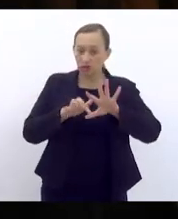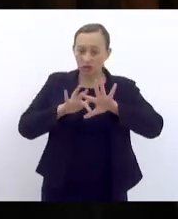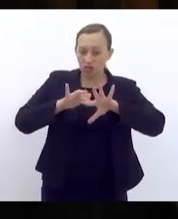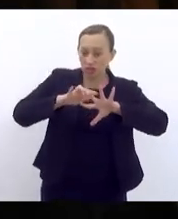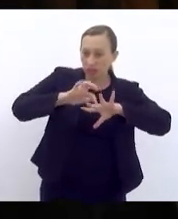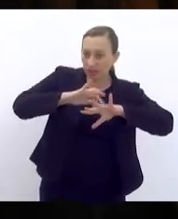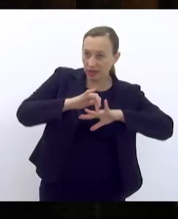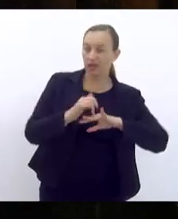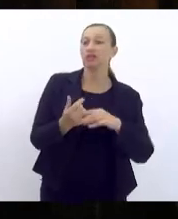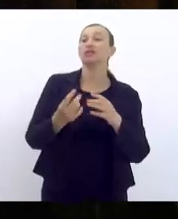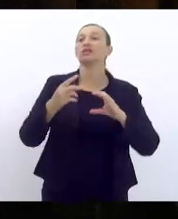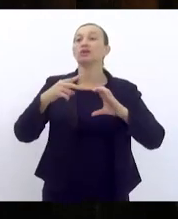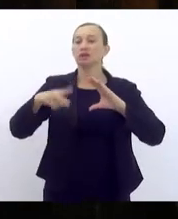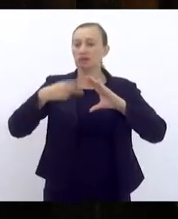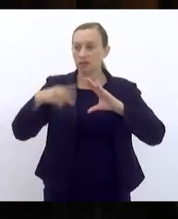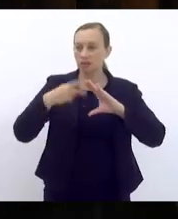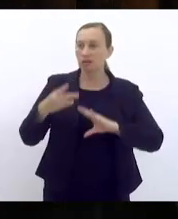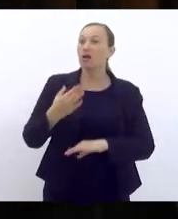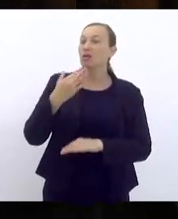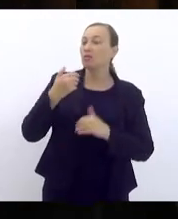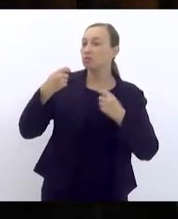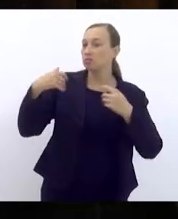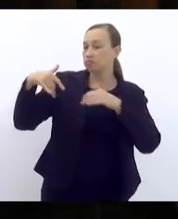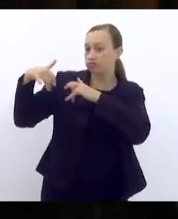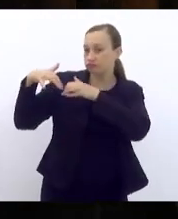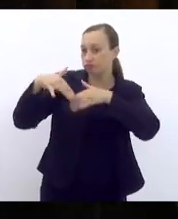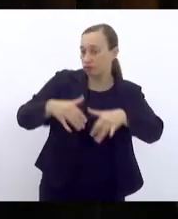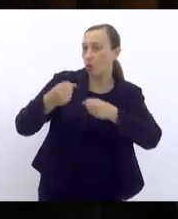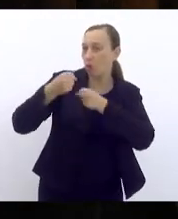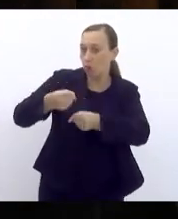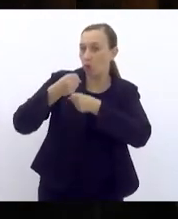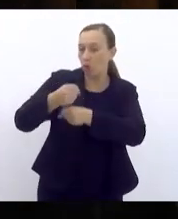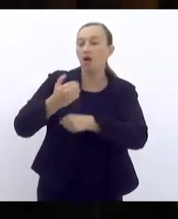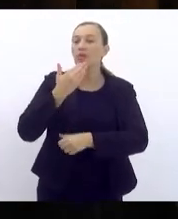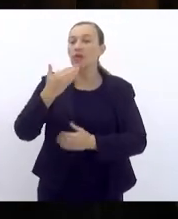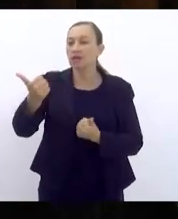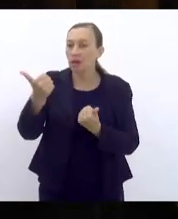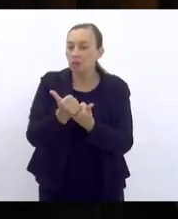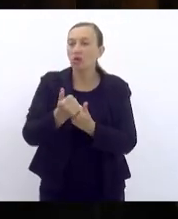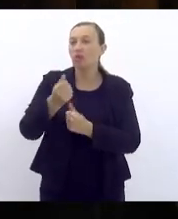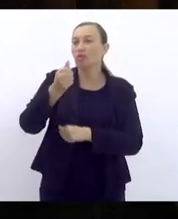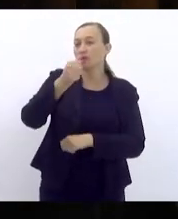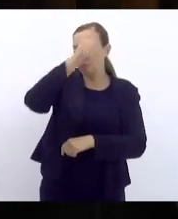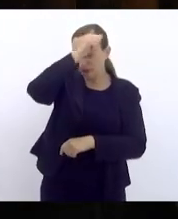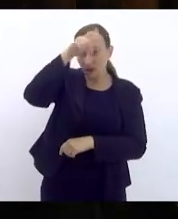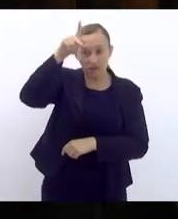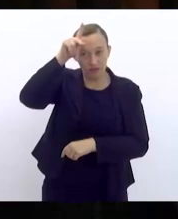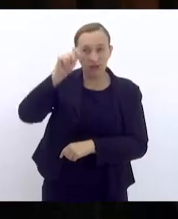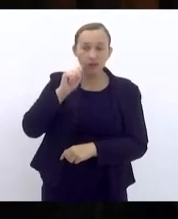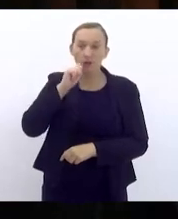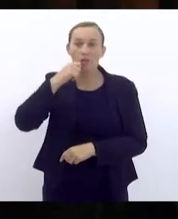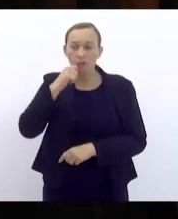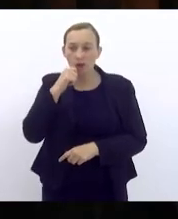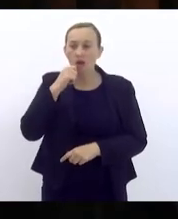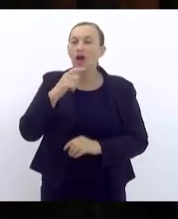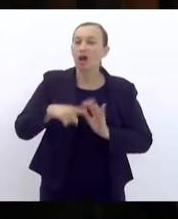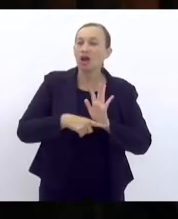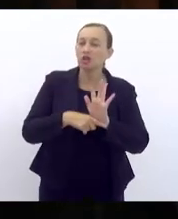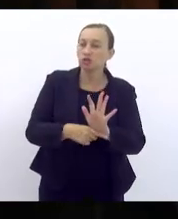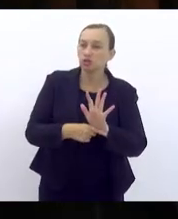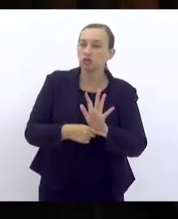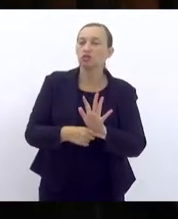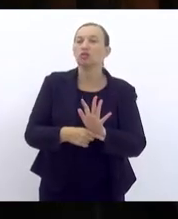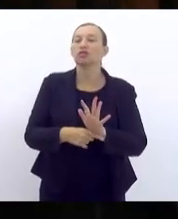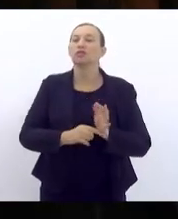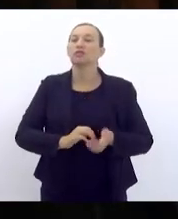Câmara protestando e pedindo apoio, amparo para que o prefeito Eduardo Paes as atenda e garanta a dignidade dessa